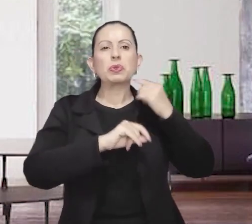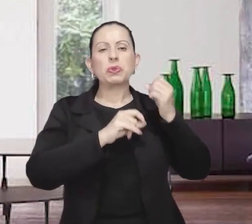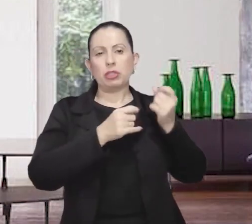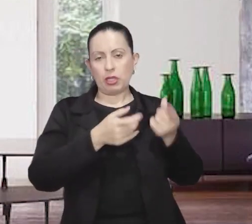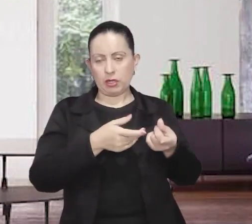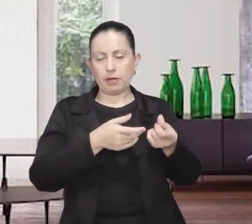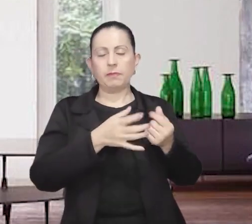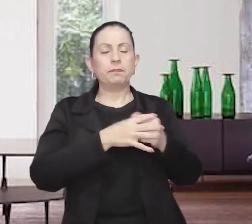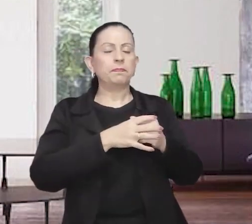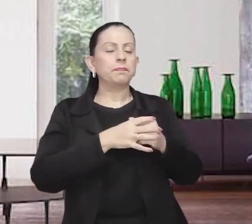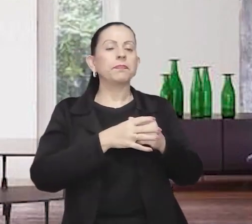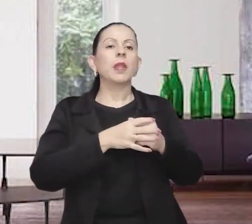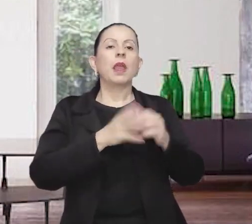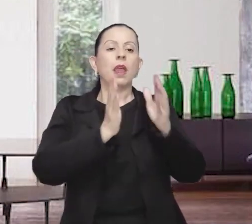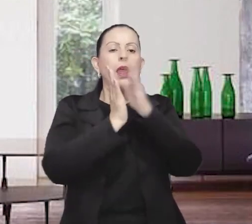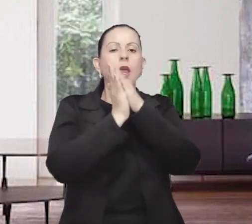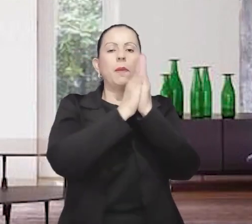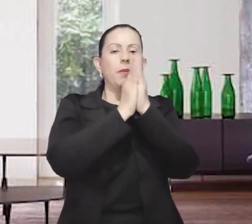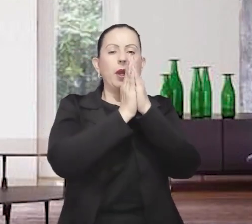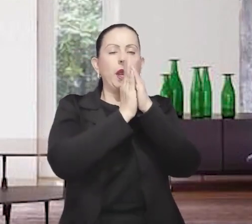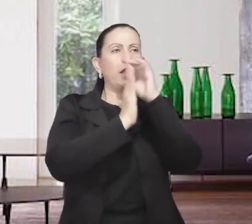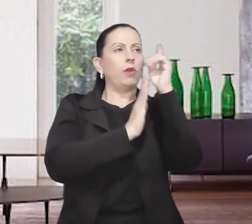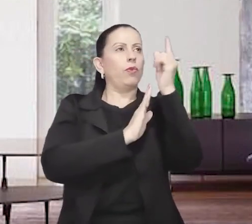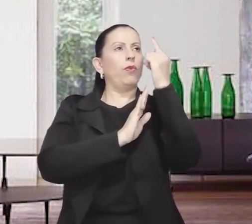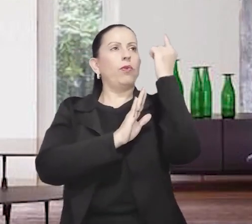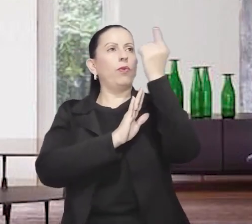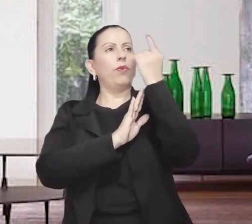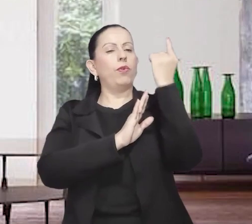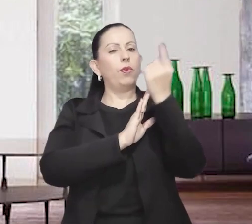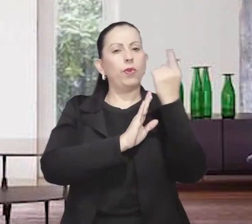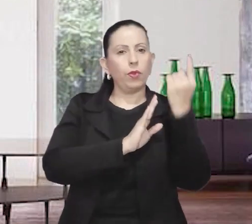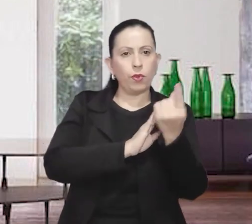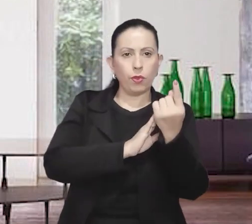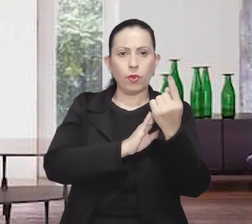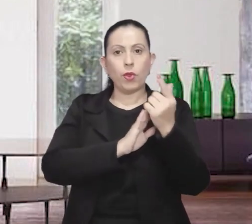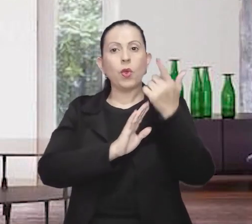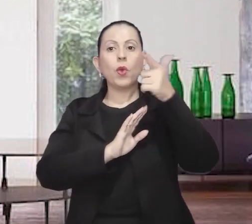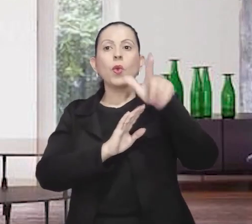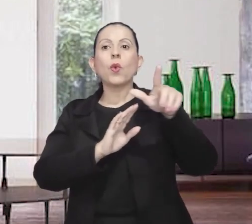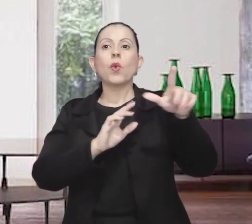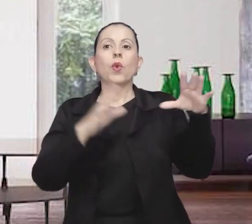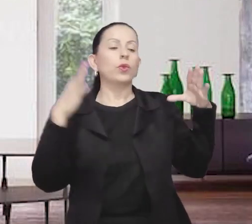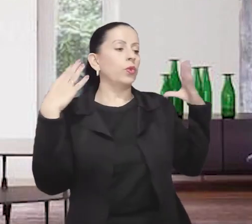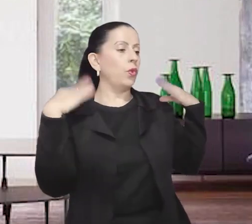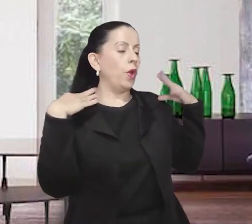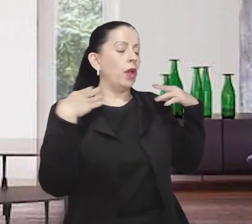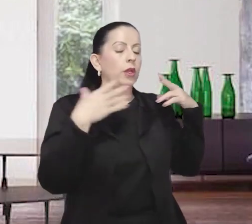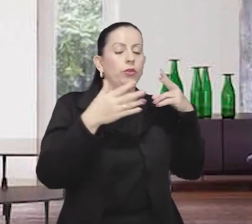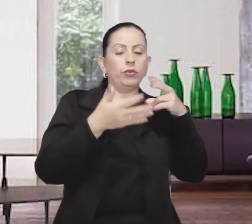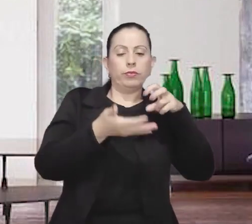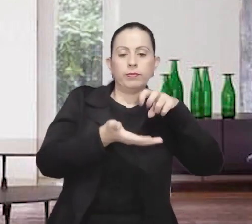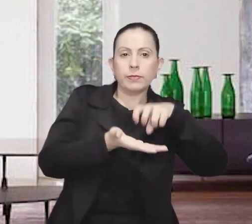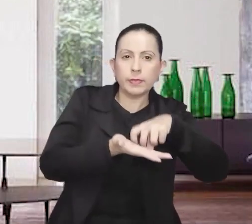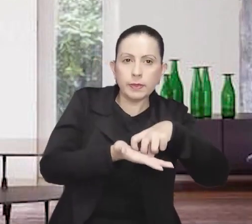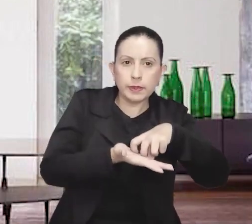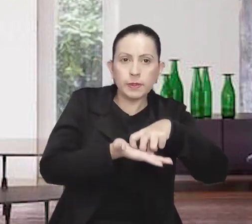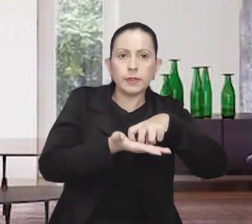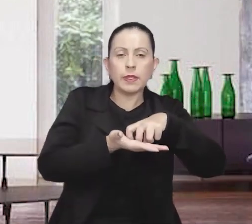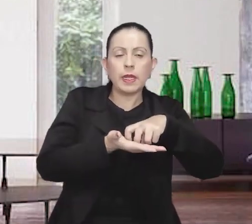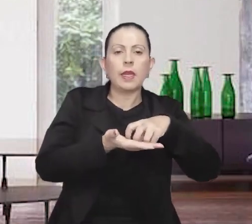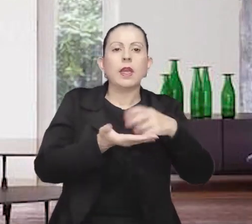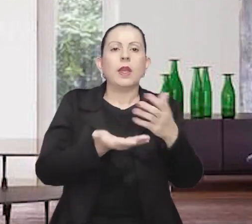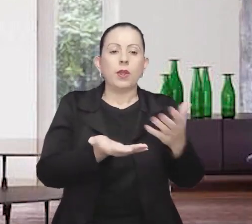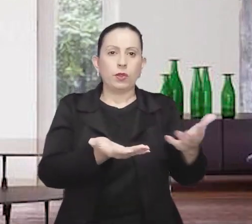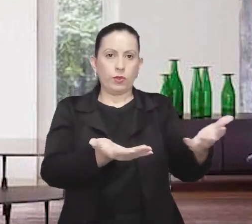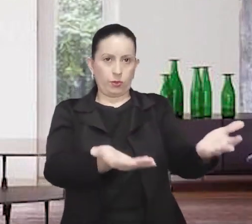outro anjo se abaixa ao lado do carro e estende os dois braços em direção ao porta-malas. A aura que contorna o